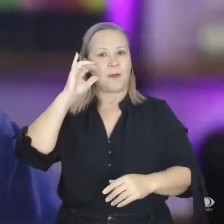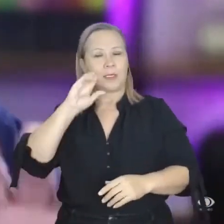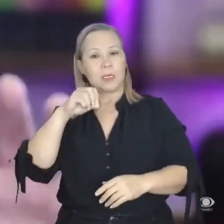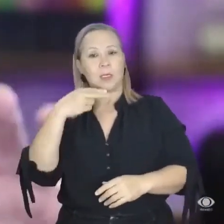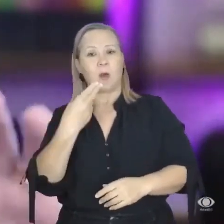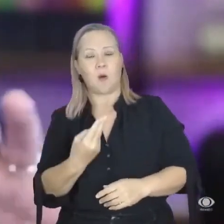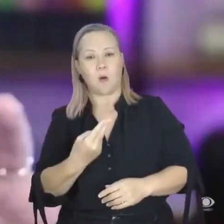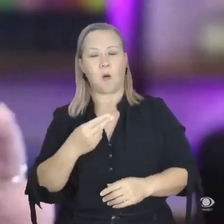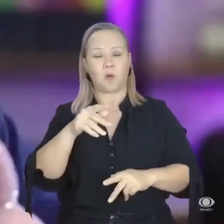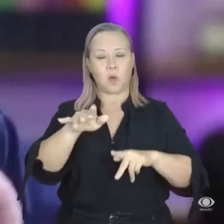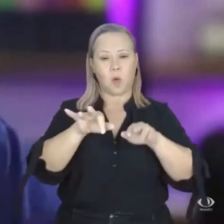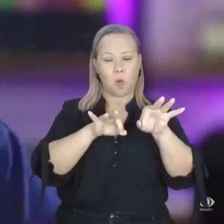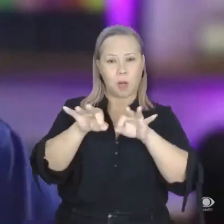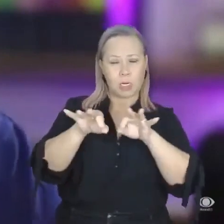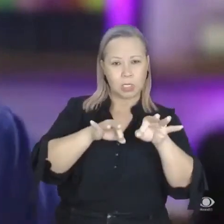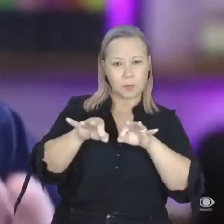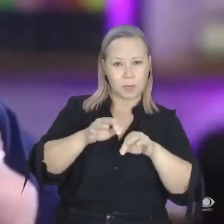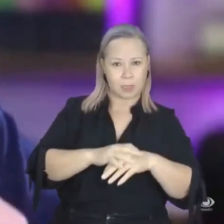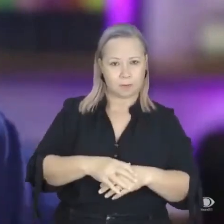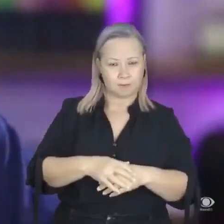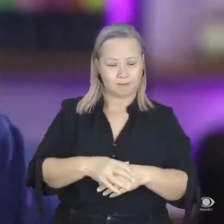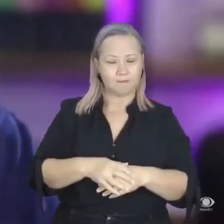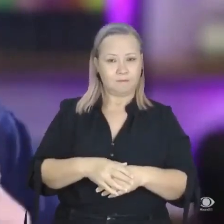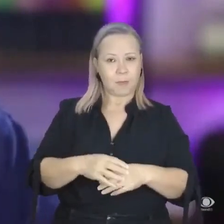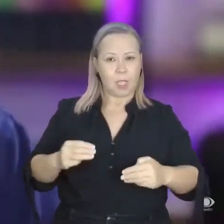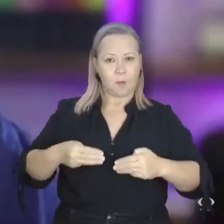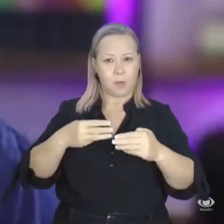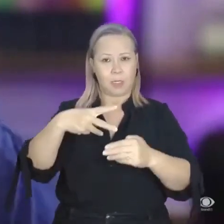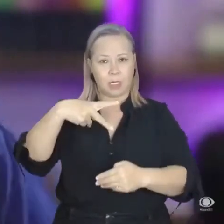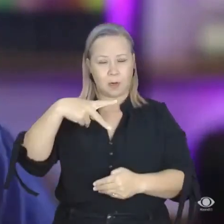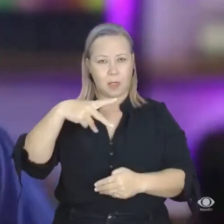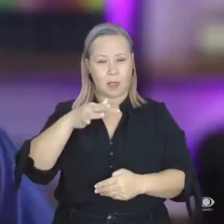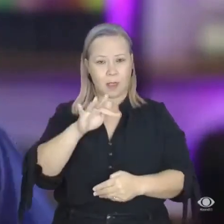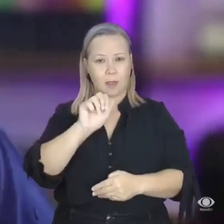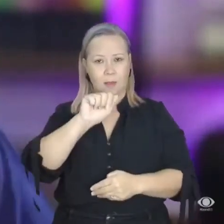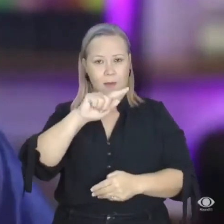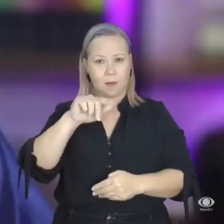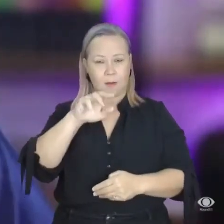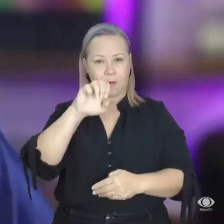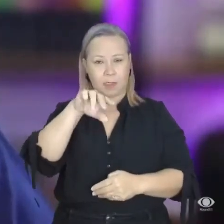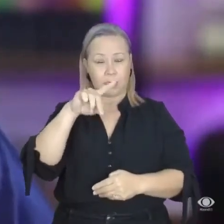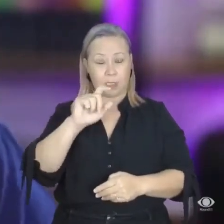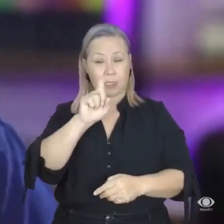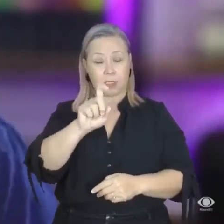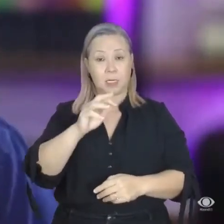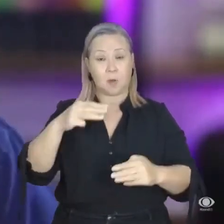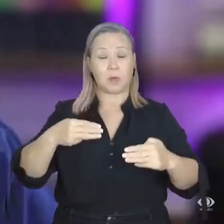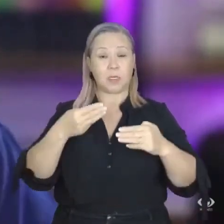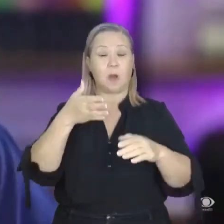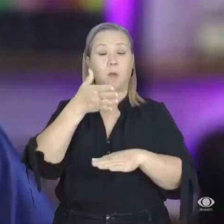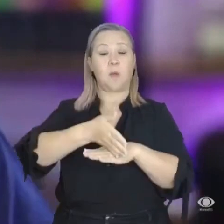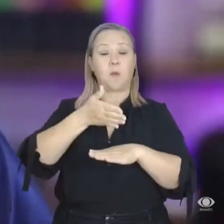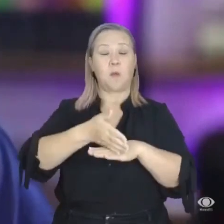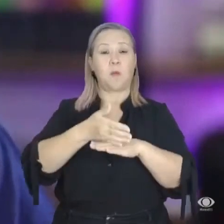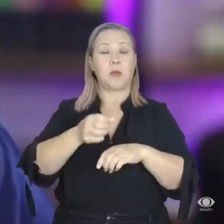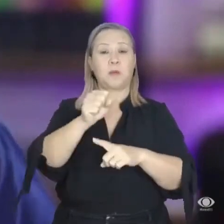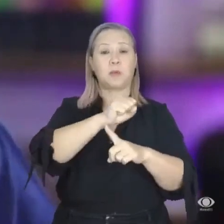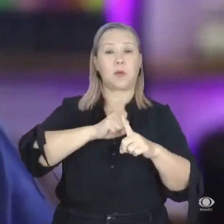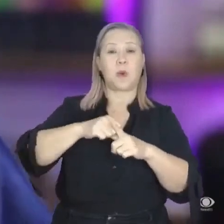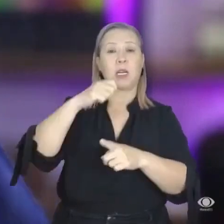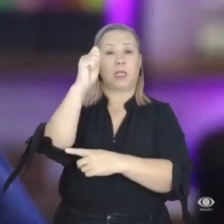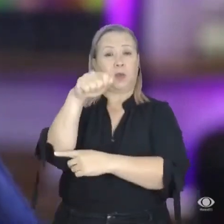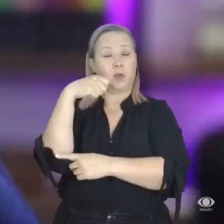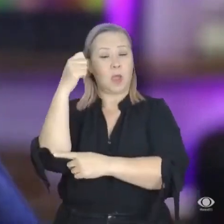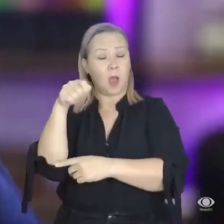Ministério, será um projeto de orçamento com a participação da sociedade, para que os gaúchos participem